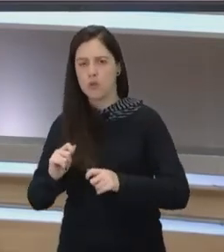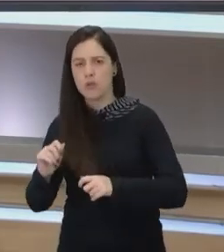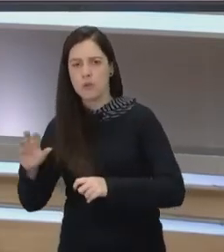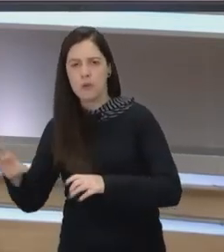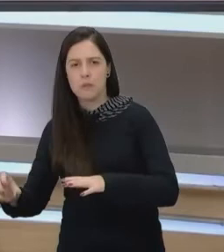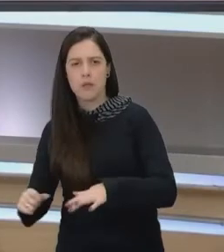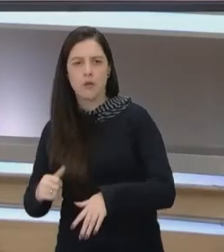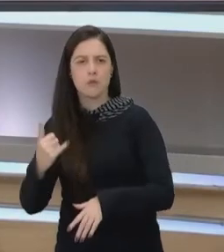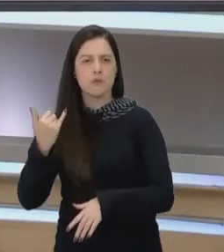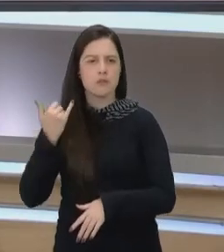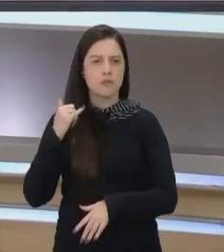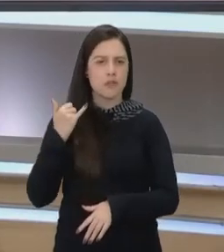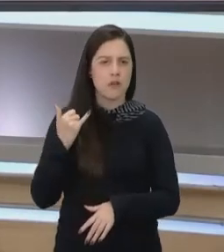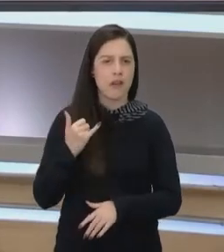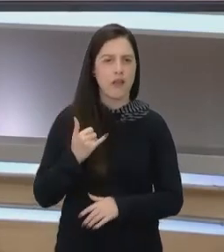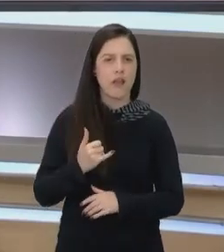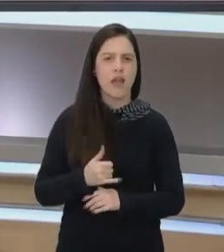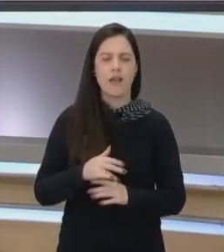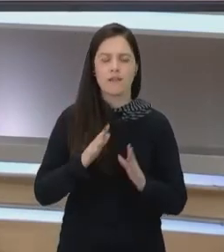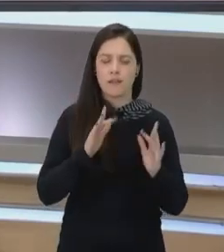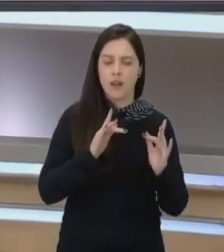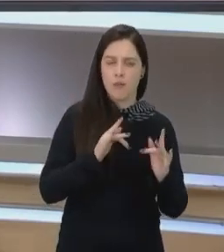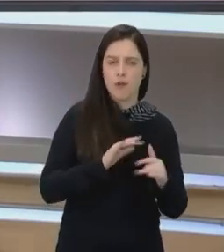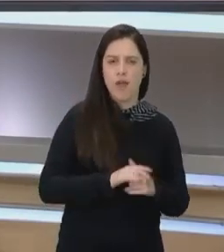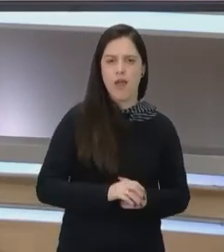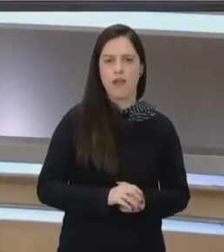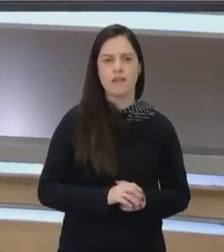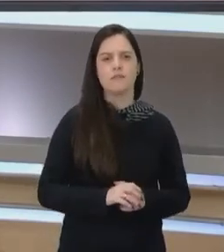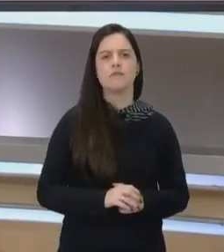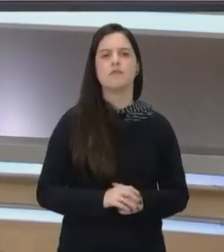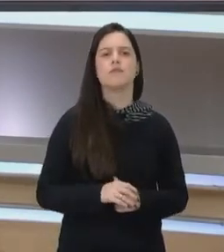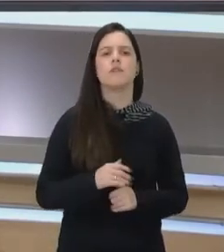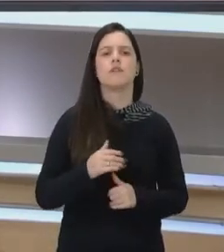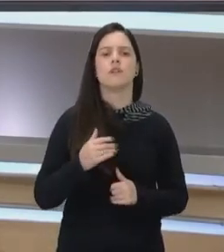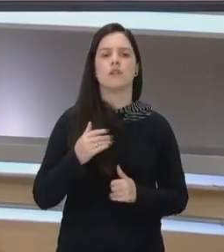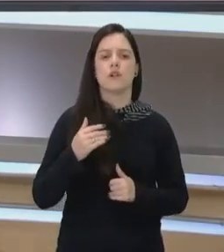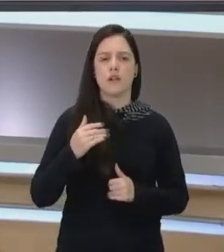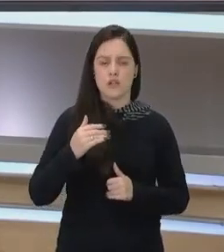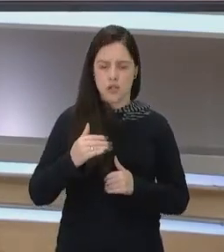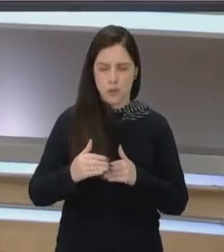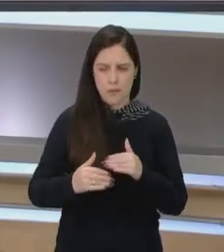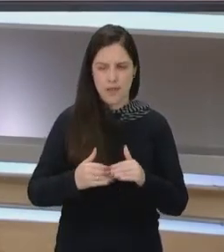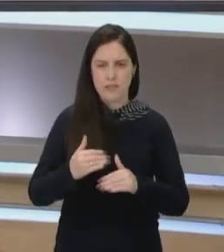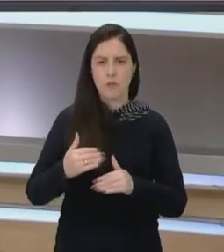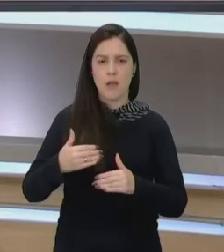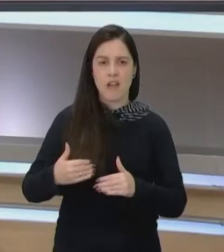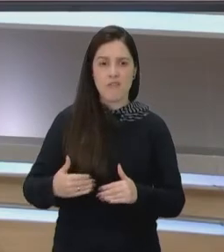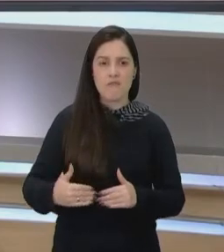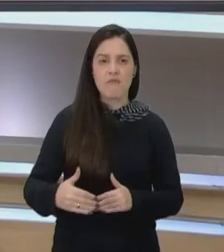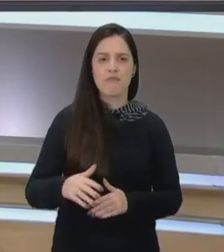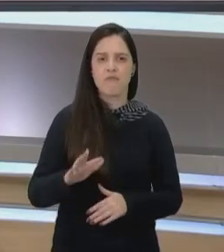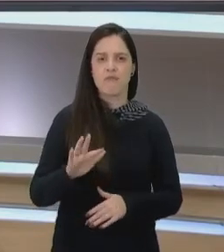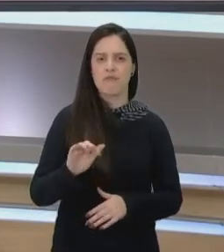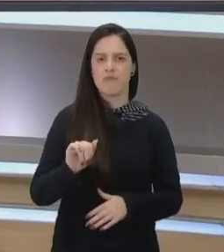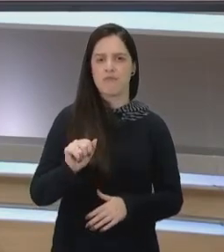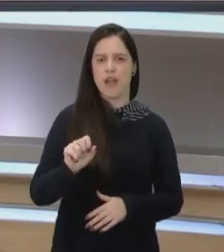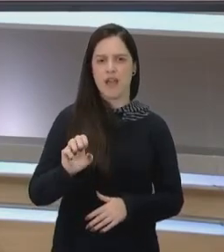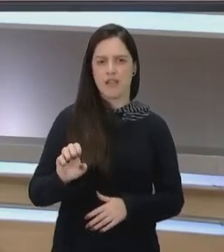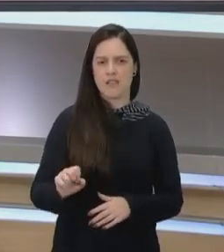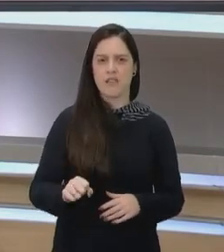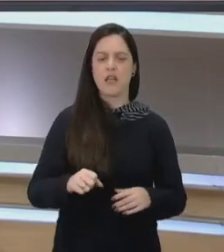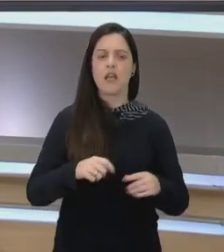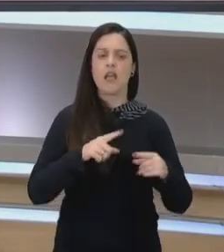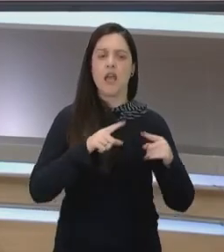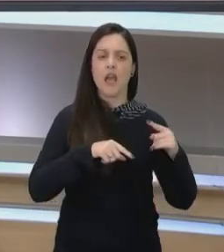celular da namorada, e daí isso já é uma fase, né? Do ciclo do relacionamento